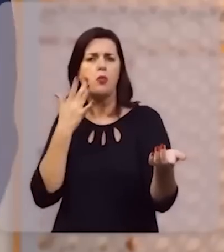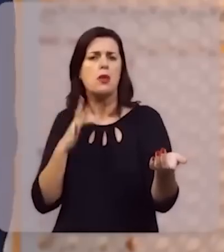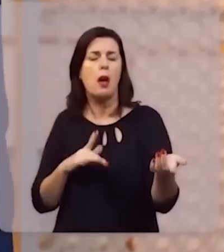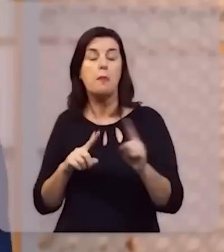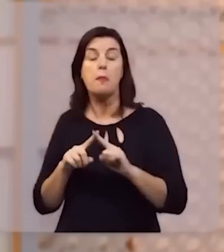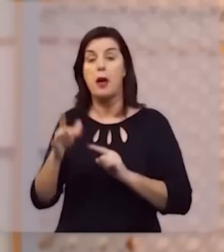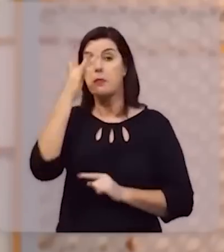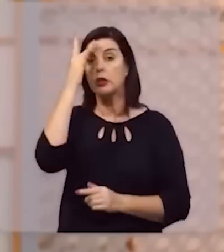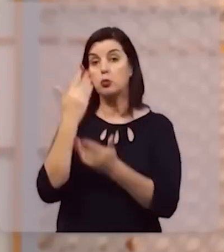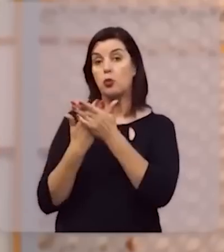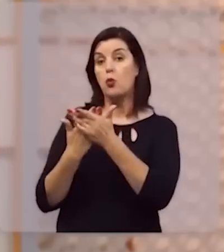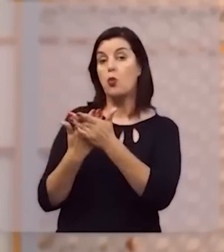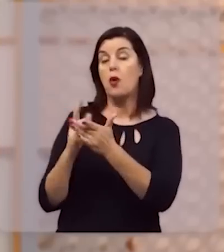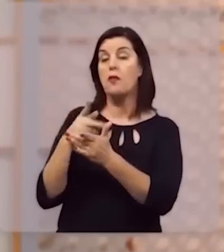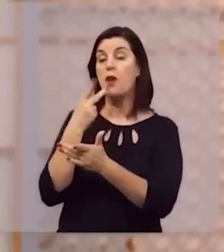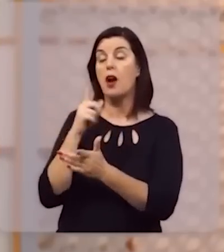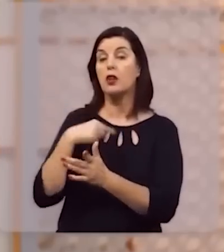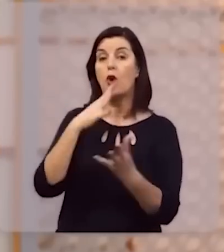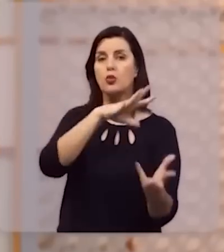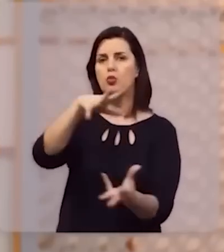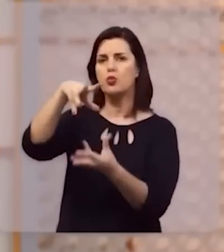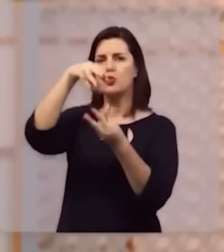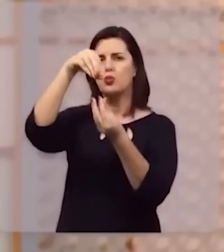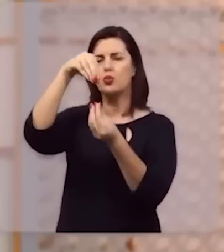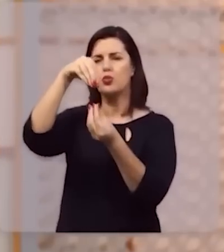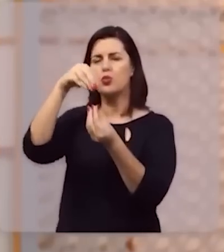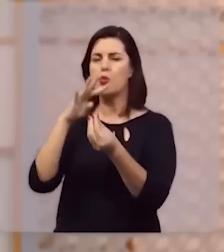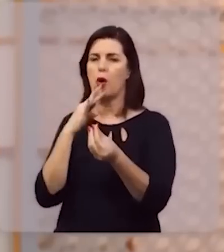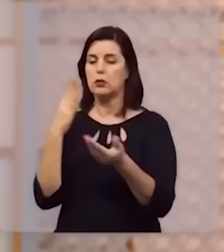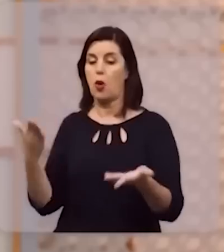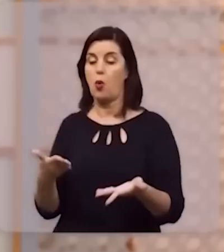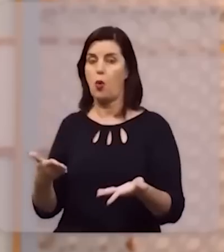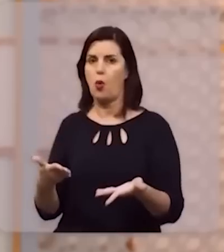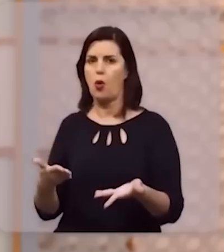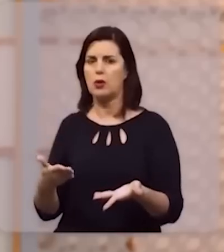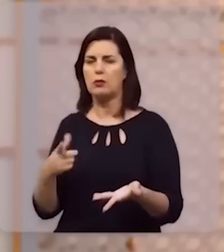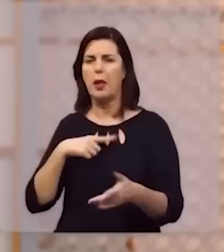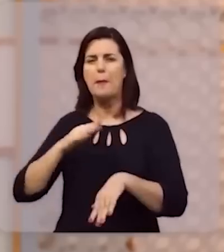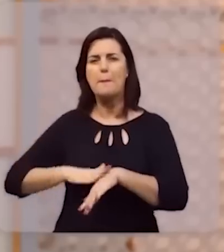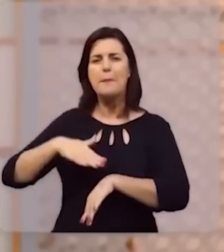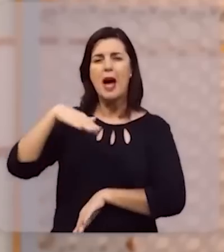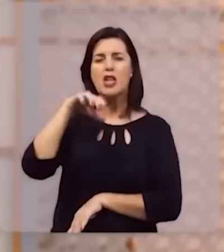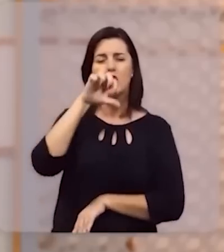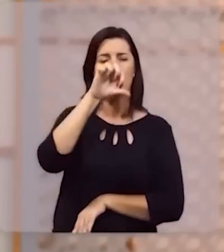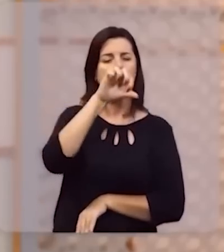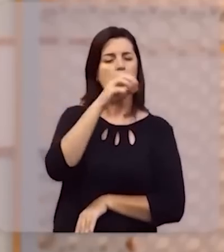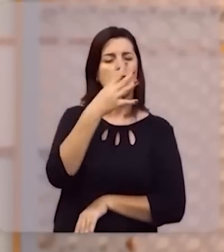Mas os cientistas dizem que o nosso universo, e é o que nós conhecemos hoje, tem mais de 93